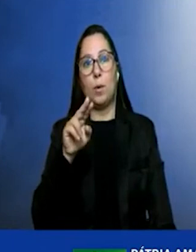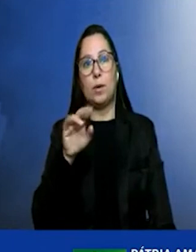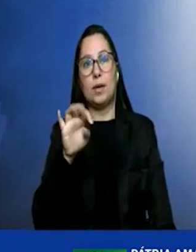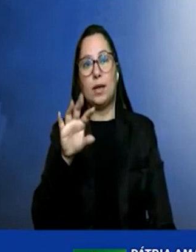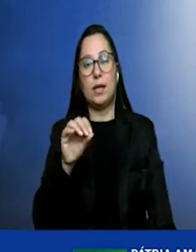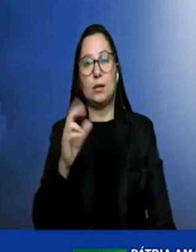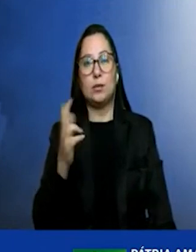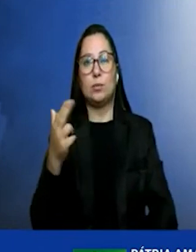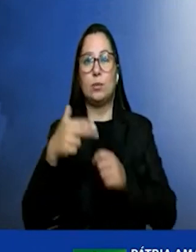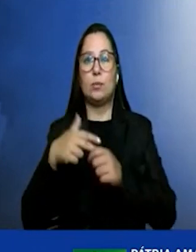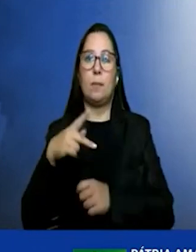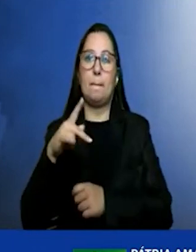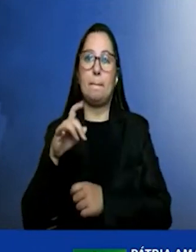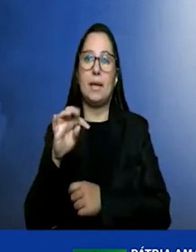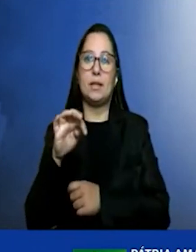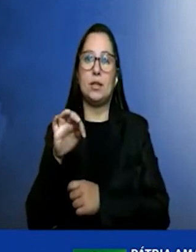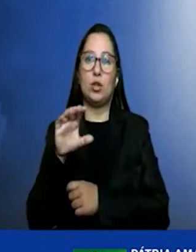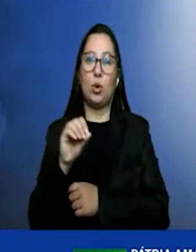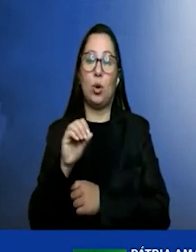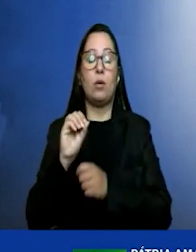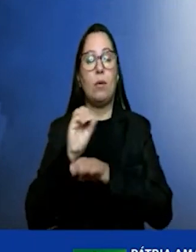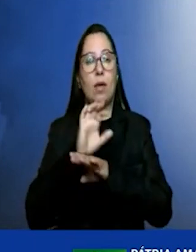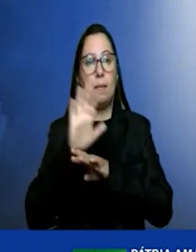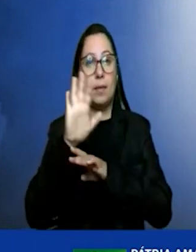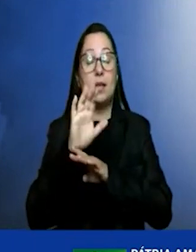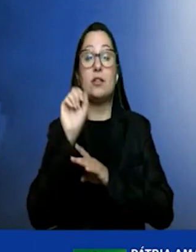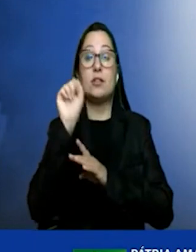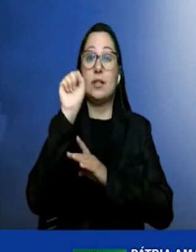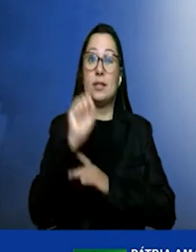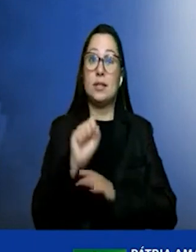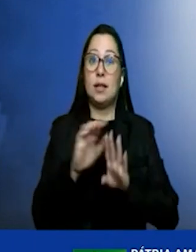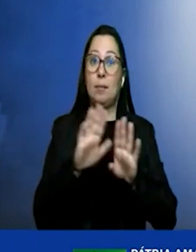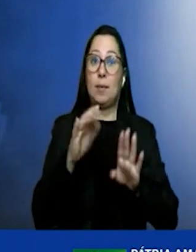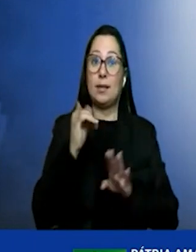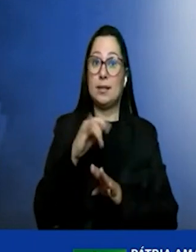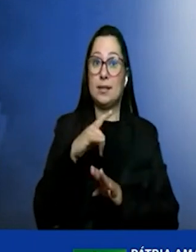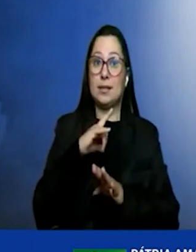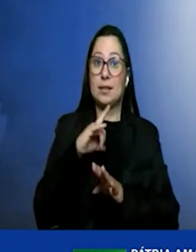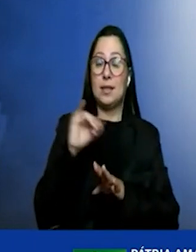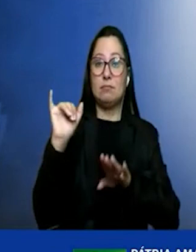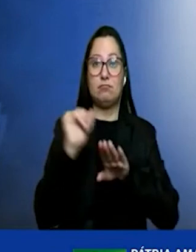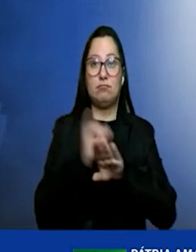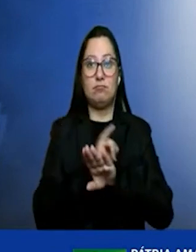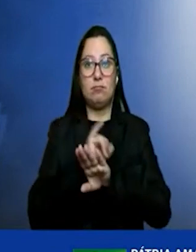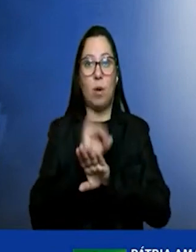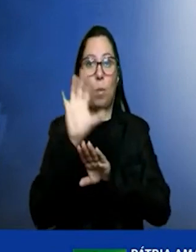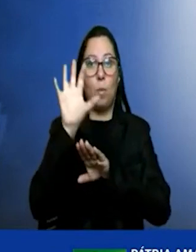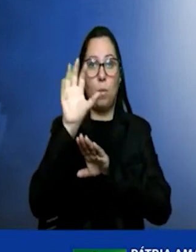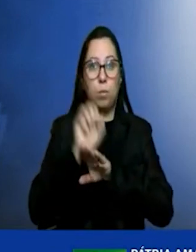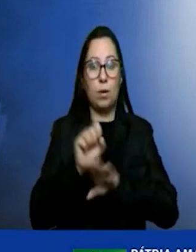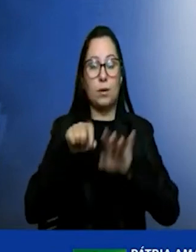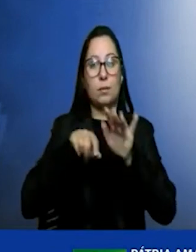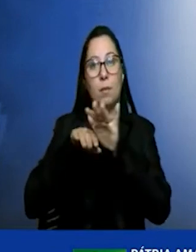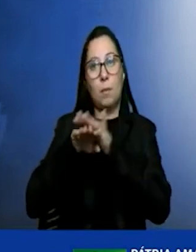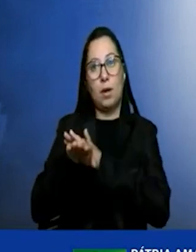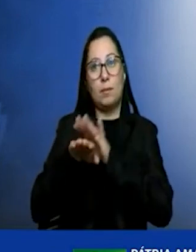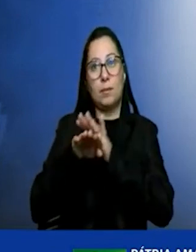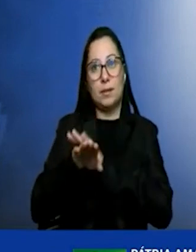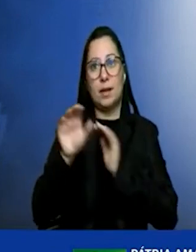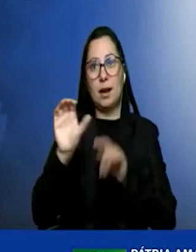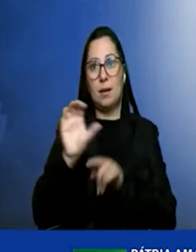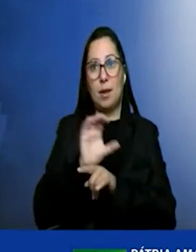sim mas se você tiver técnicas de captura e armazenamento desse carbono